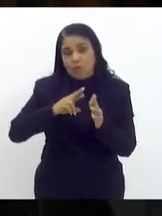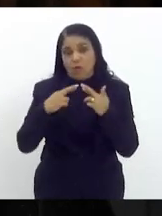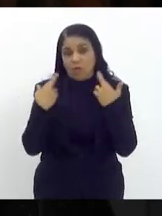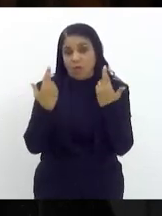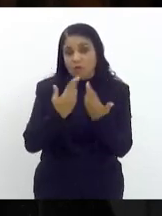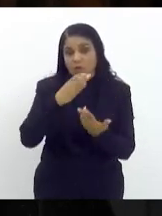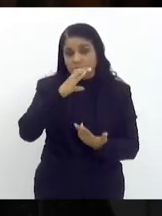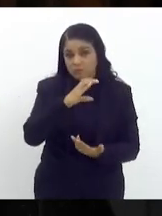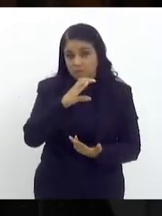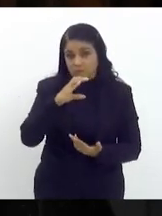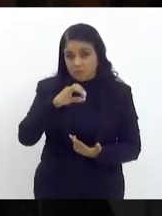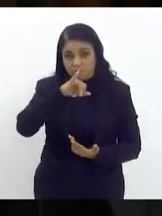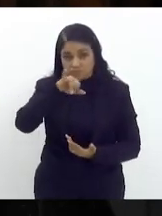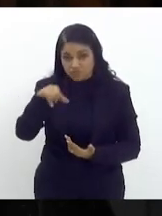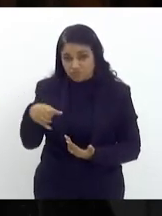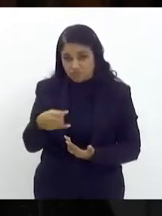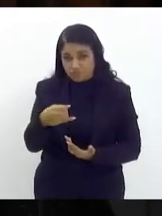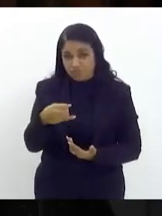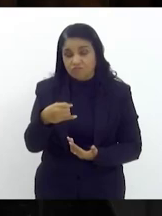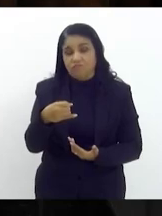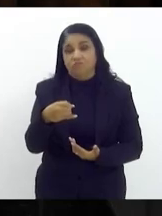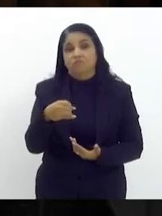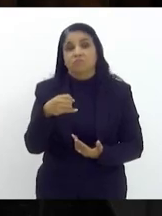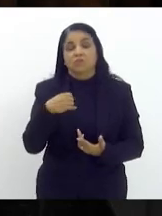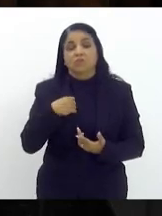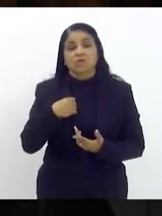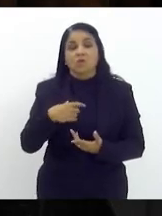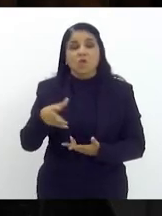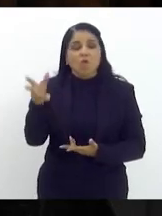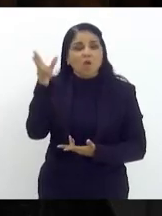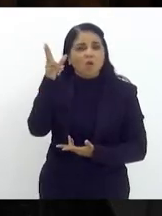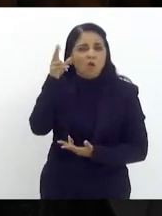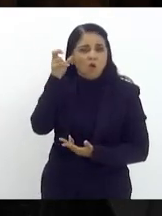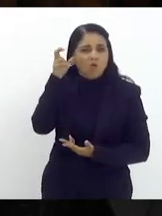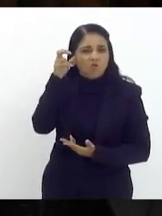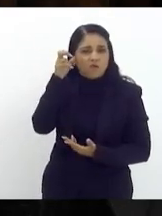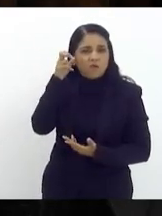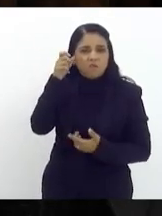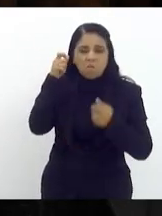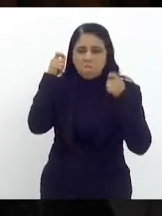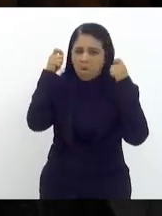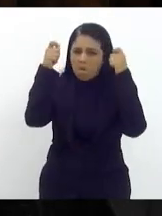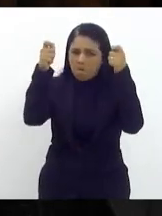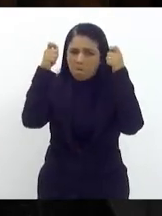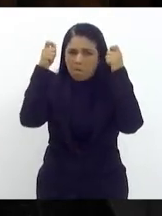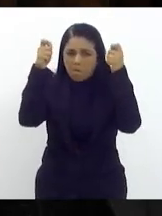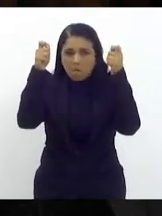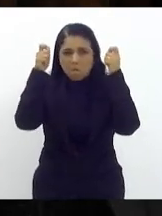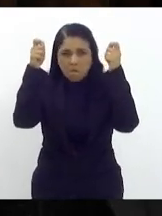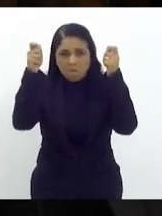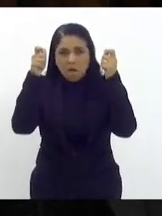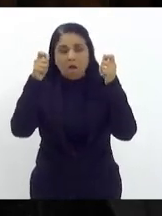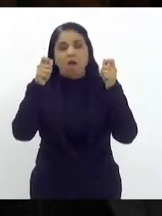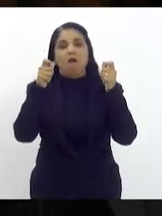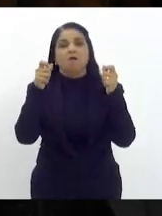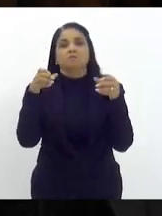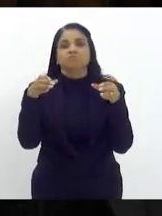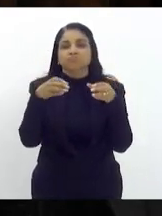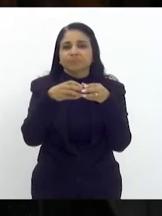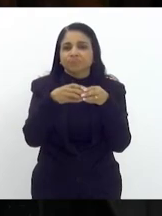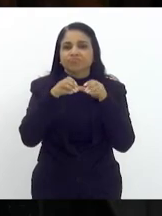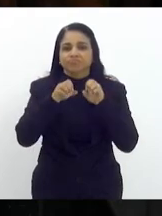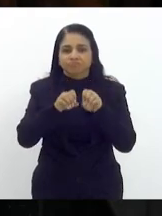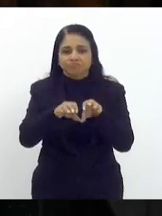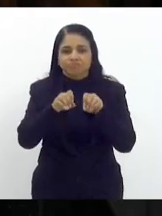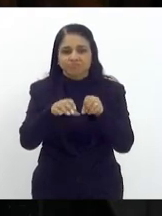justos protestos do povo do magistério em relação ao piso